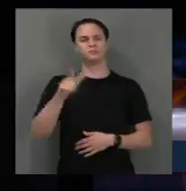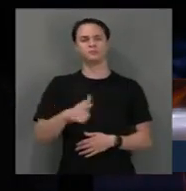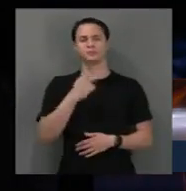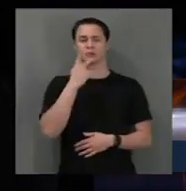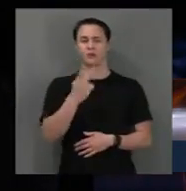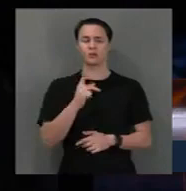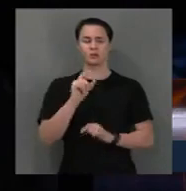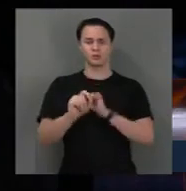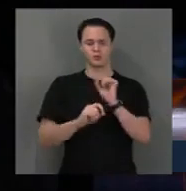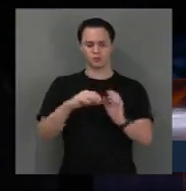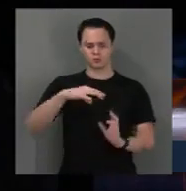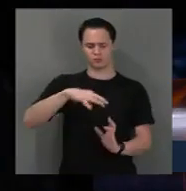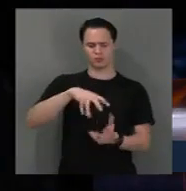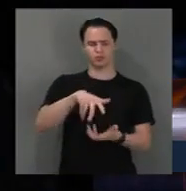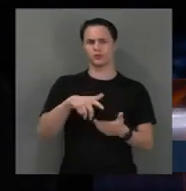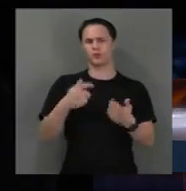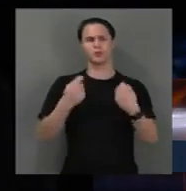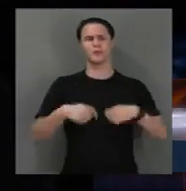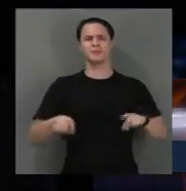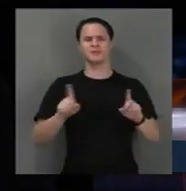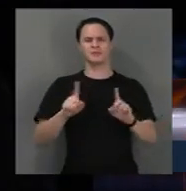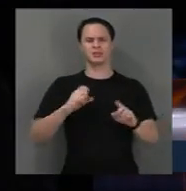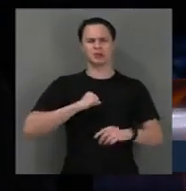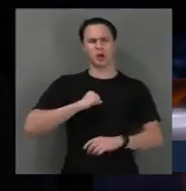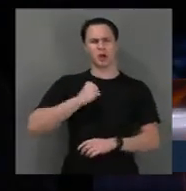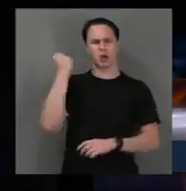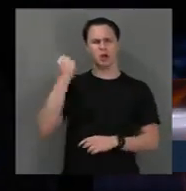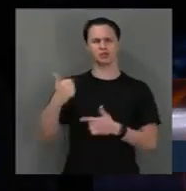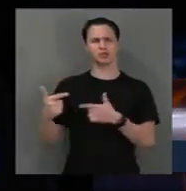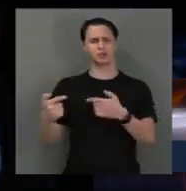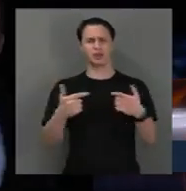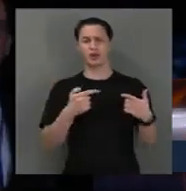não precisa de guerra, de ódio. O mundo precisa de paz e amor.